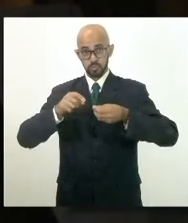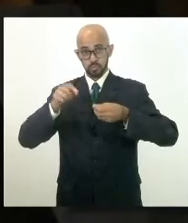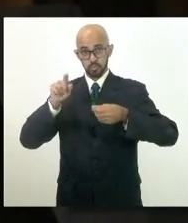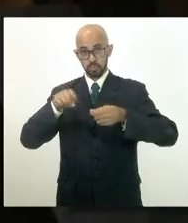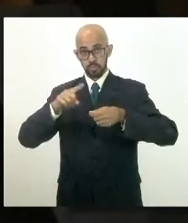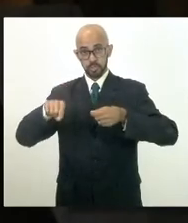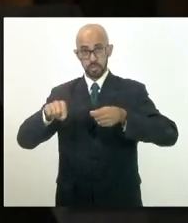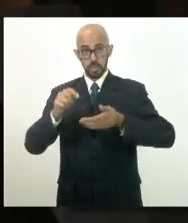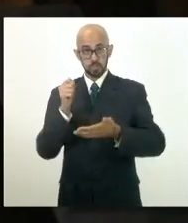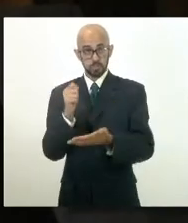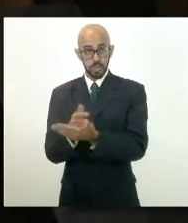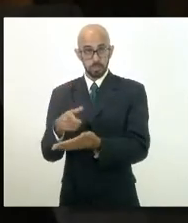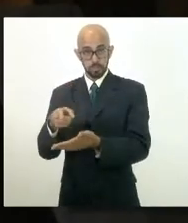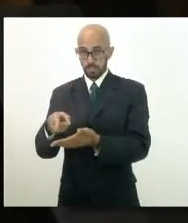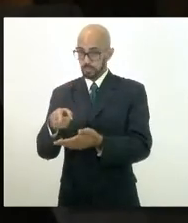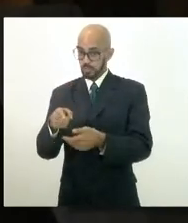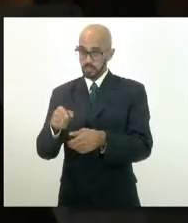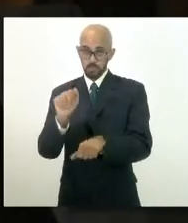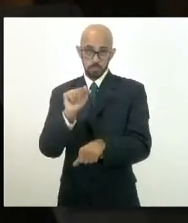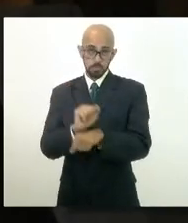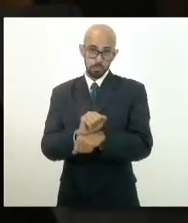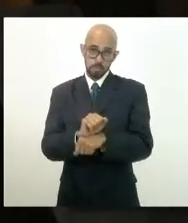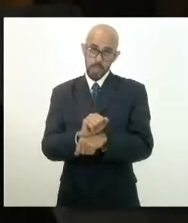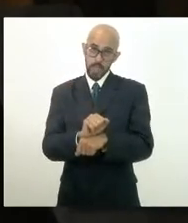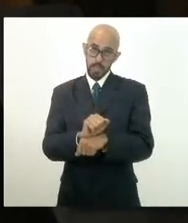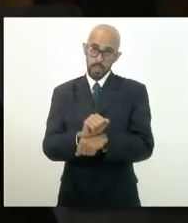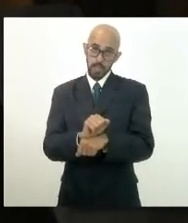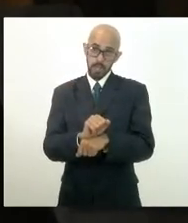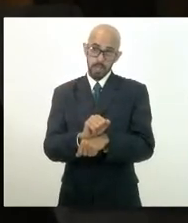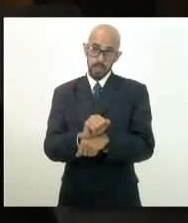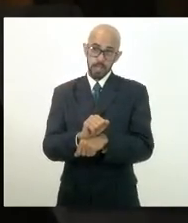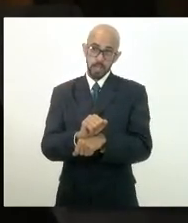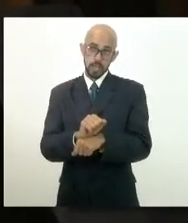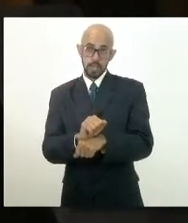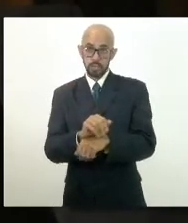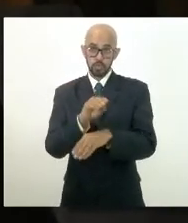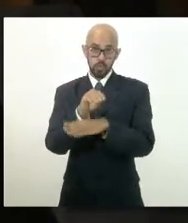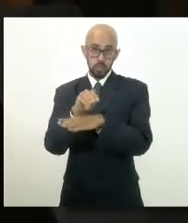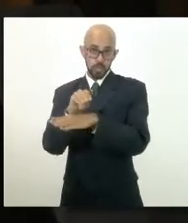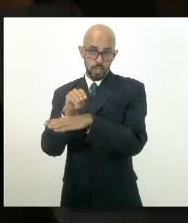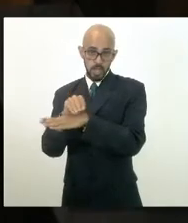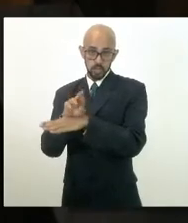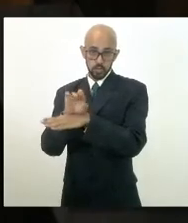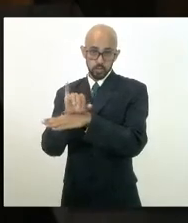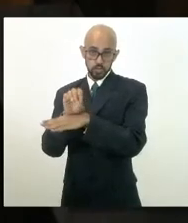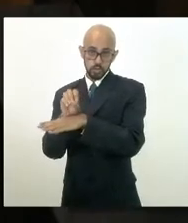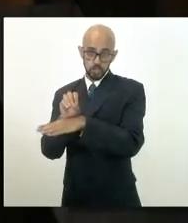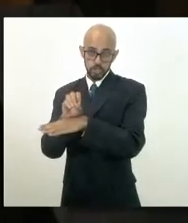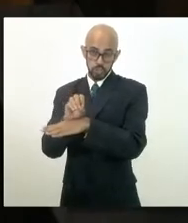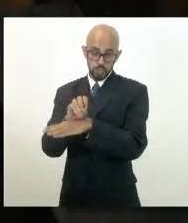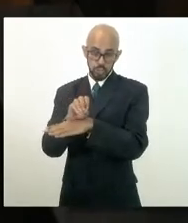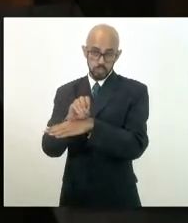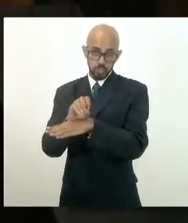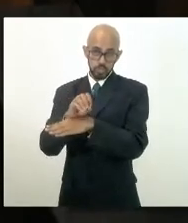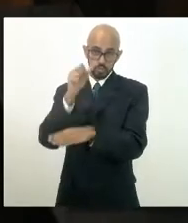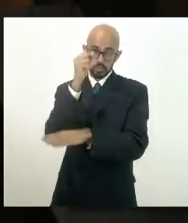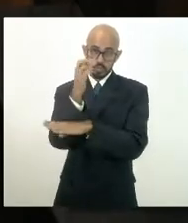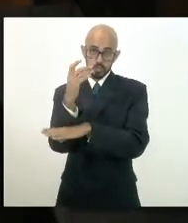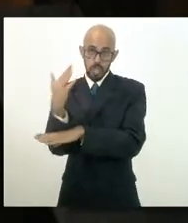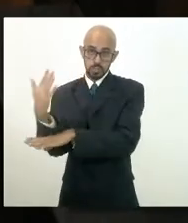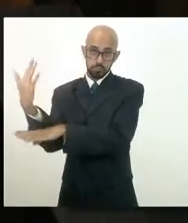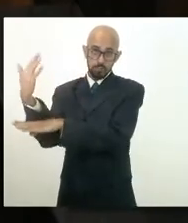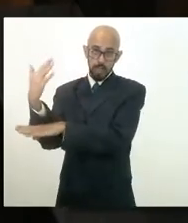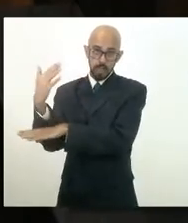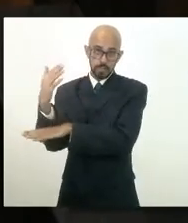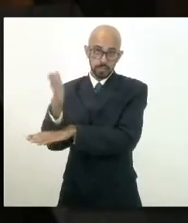de monitorar os rios, repovoá-los de peixes e reflorestar as suas faixas de proteção marginal às